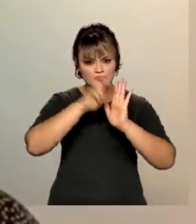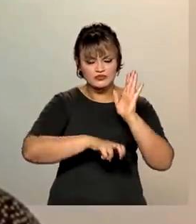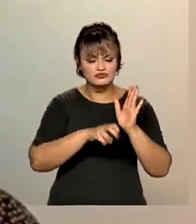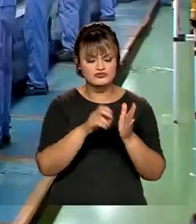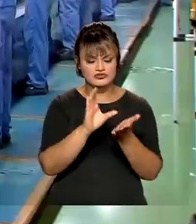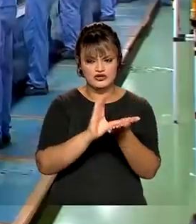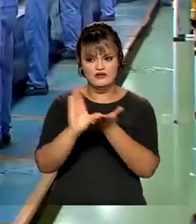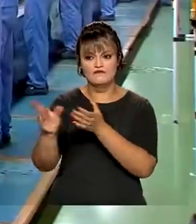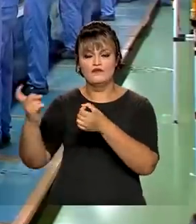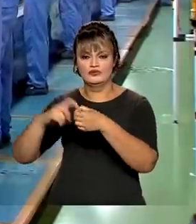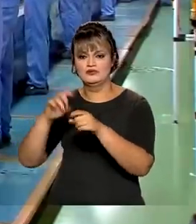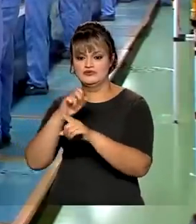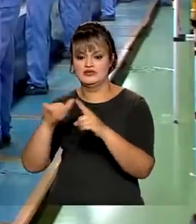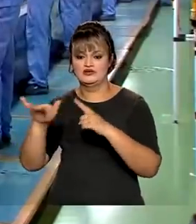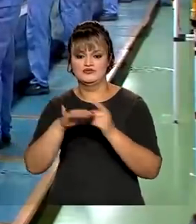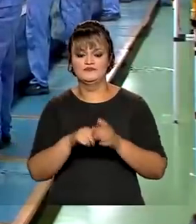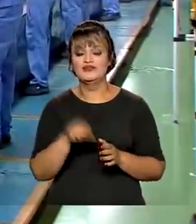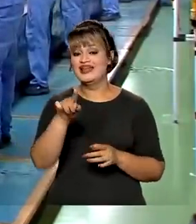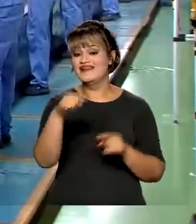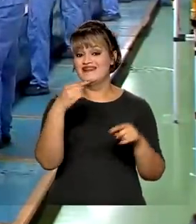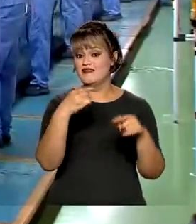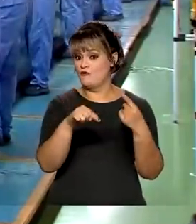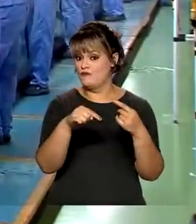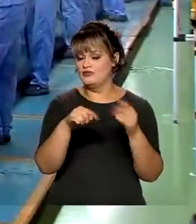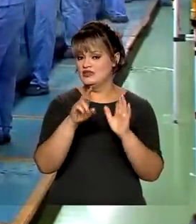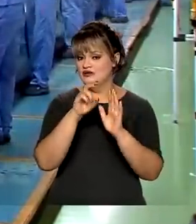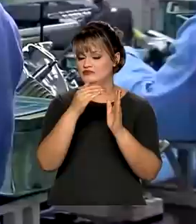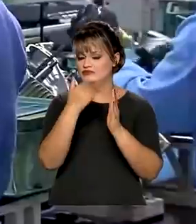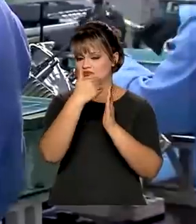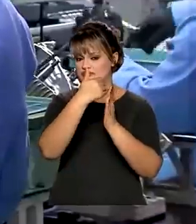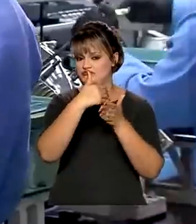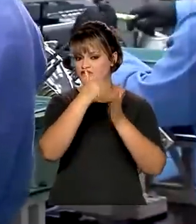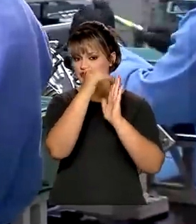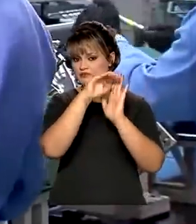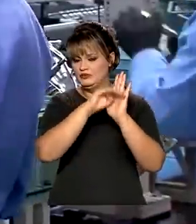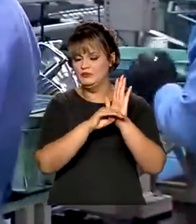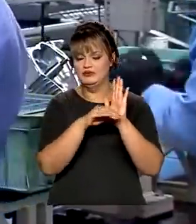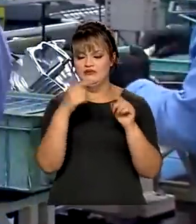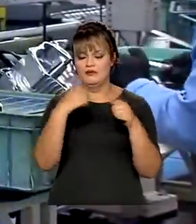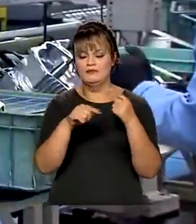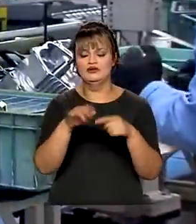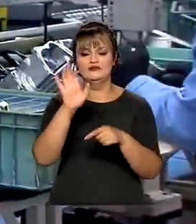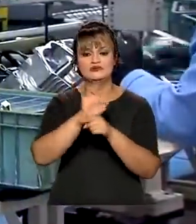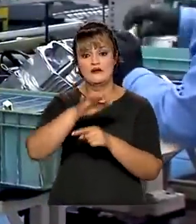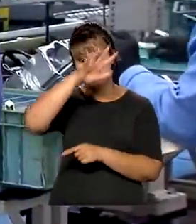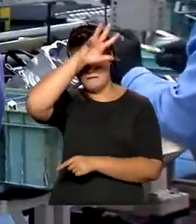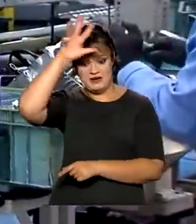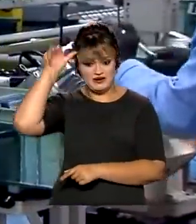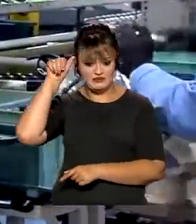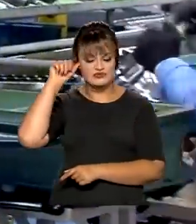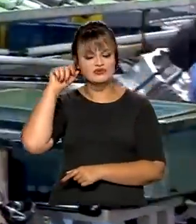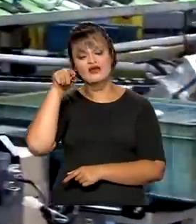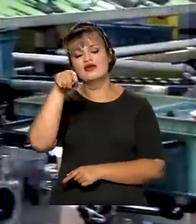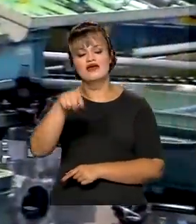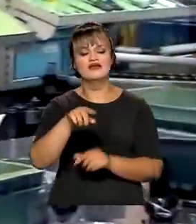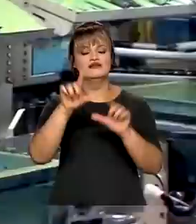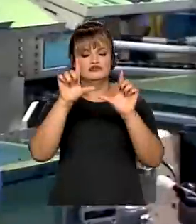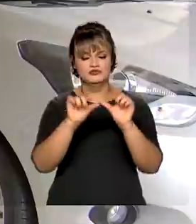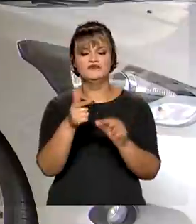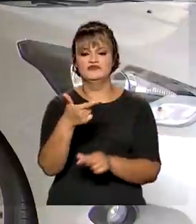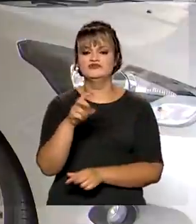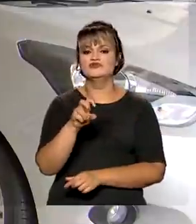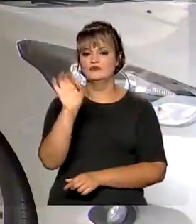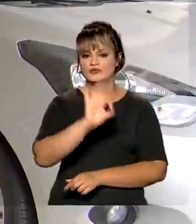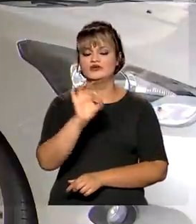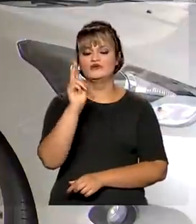sociedade. A medida não valerá para alguns itens produzidos na zona franca de Manaus, que continuarão com a redução de 25%